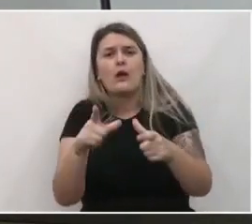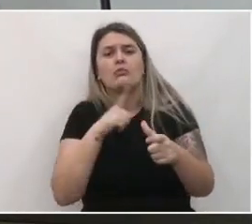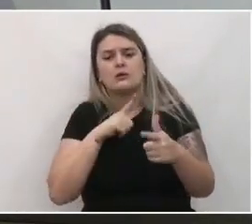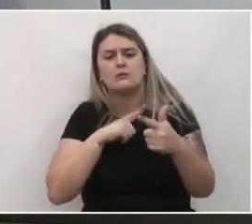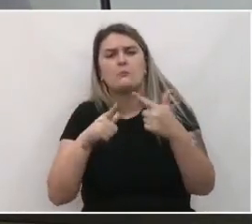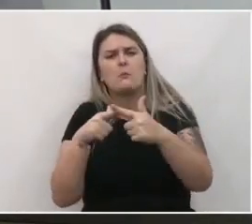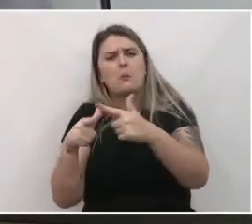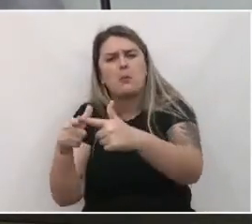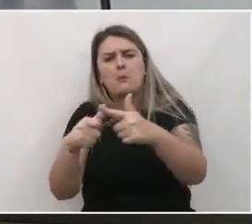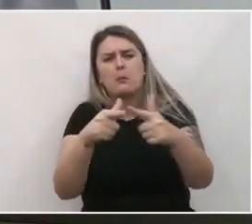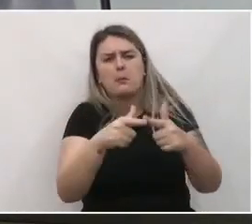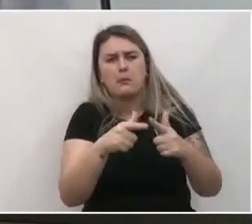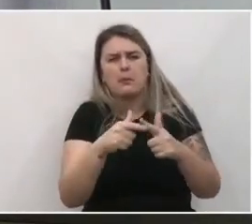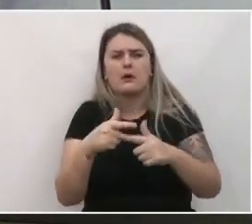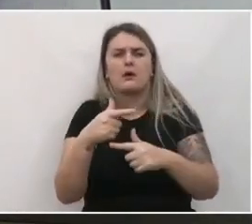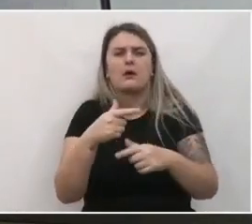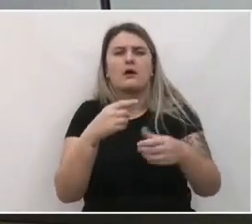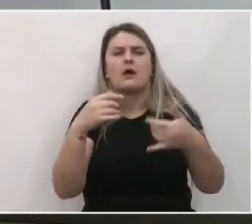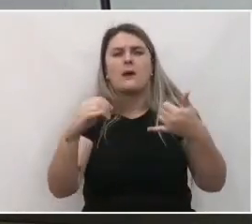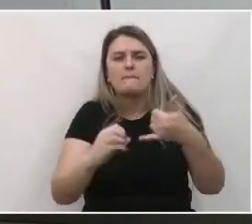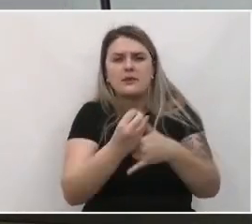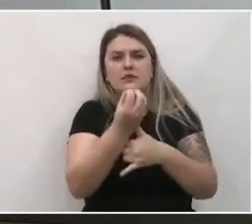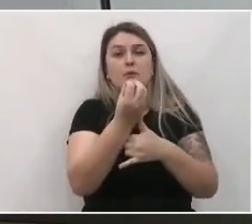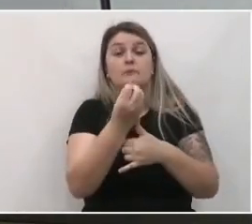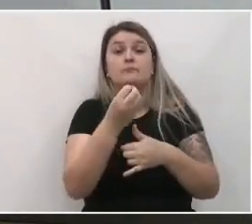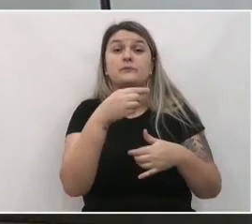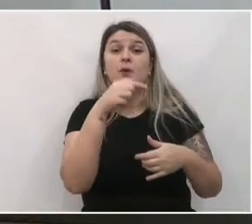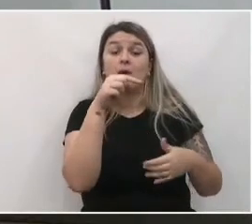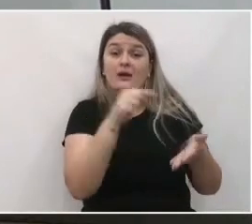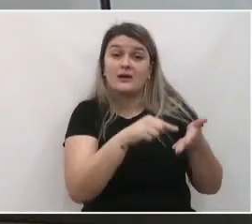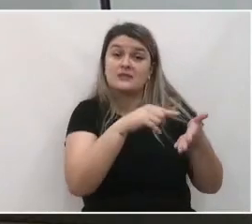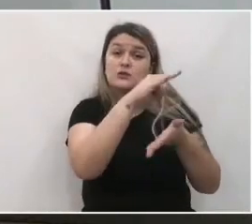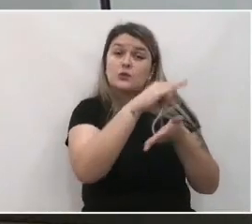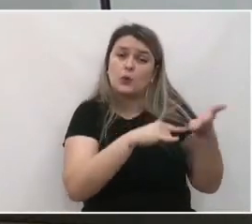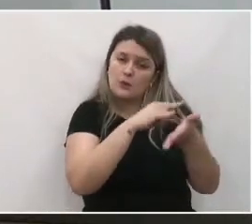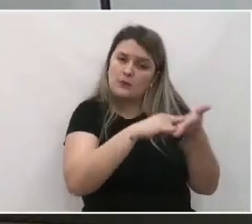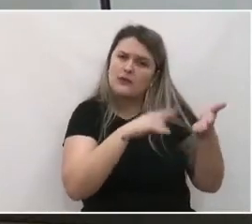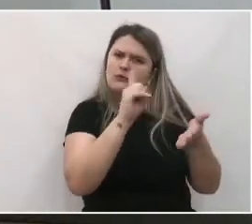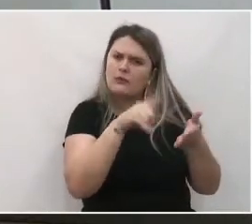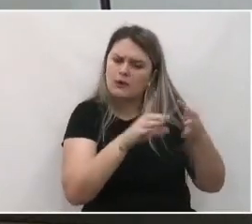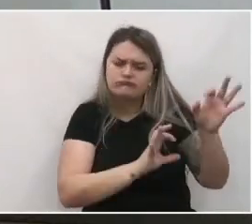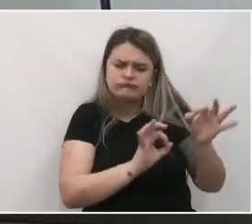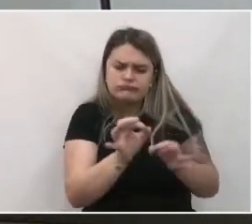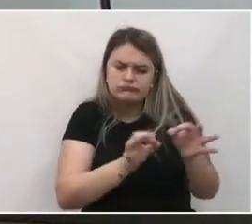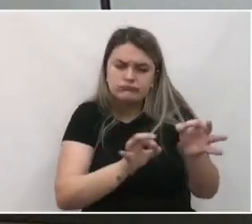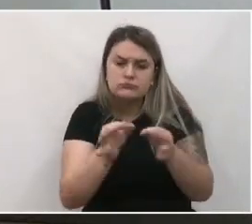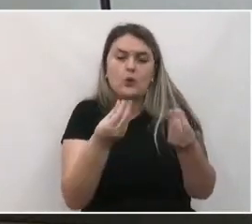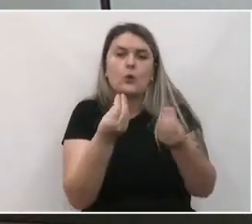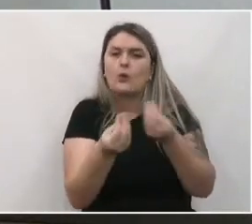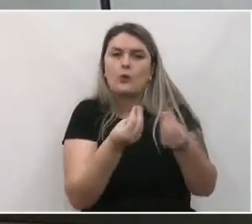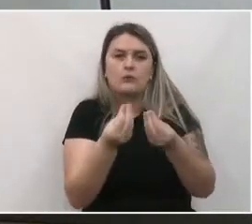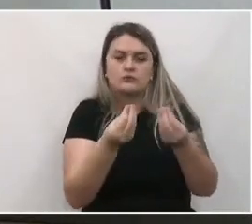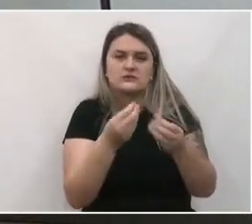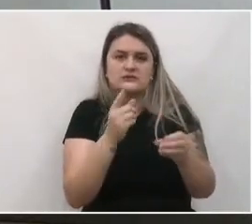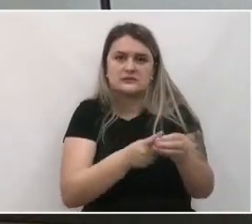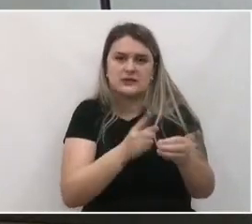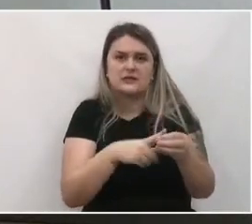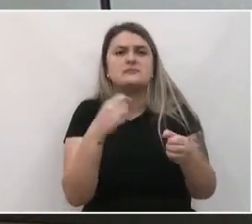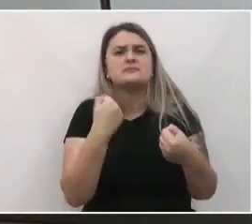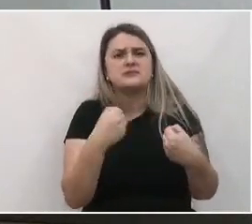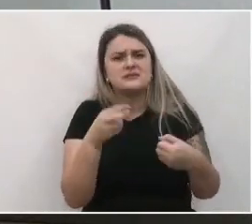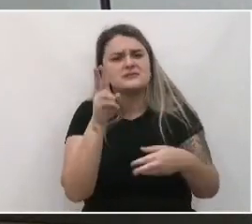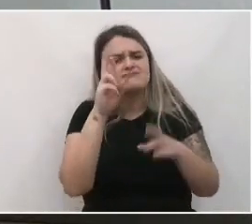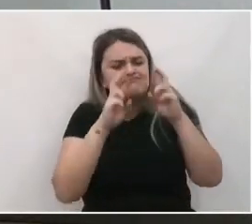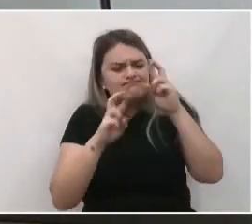ambiental. O Plano Diretor é um instrumento básico, planejador, ordenador da cidade e deve ser revisto